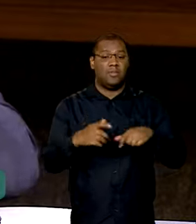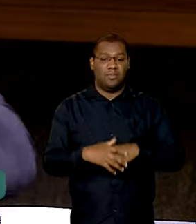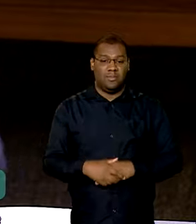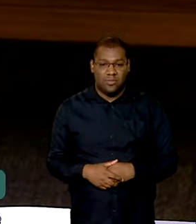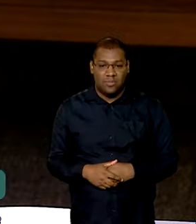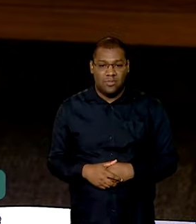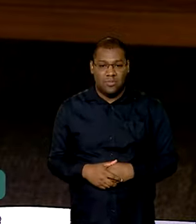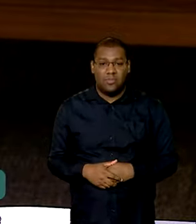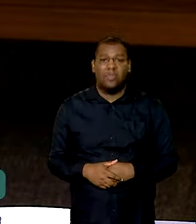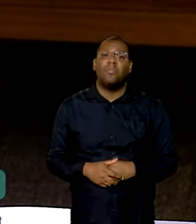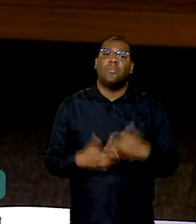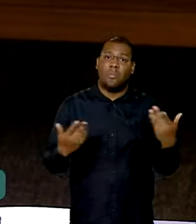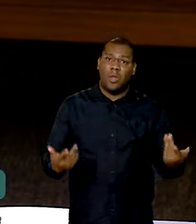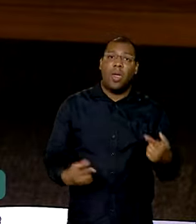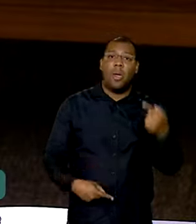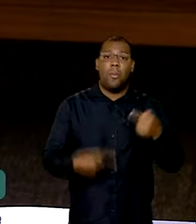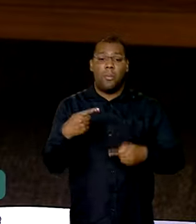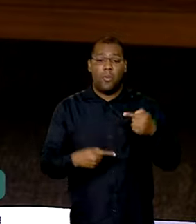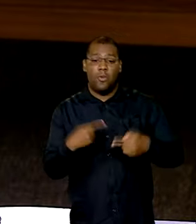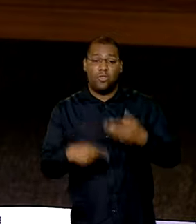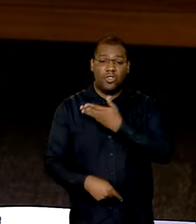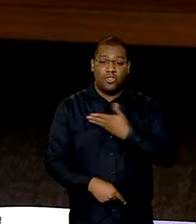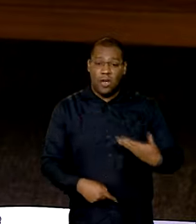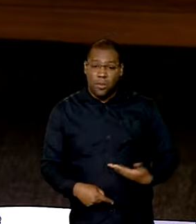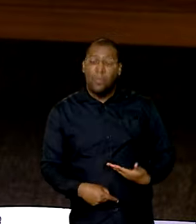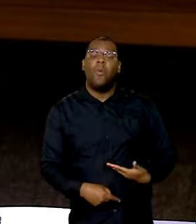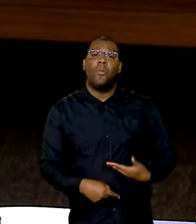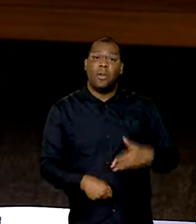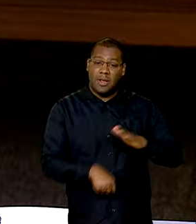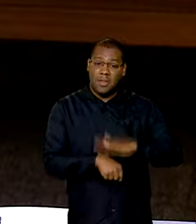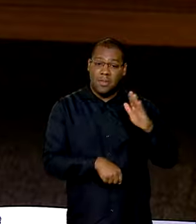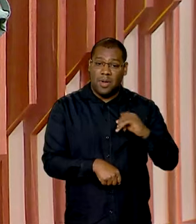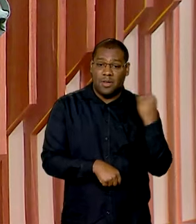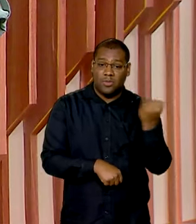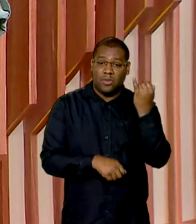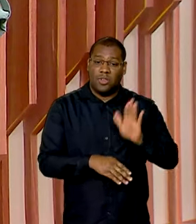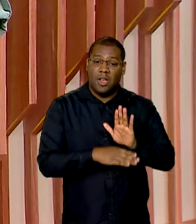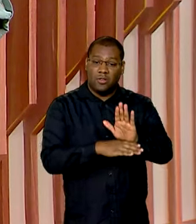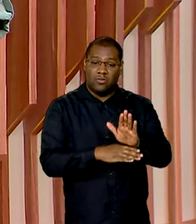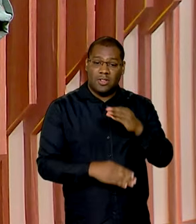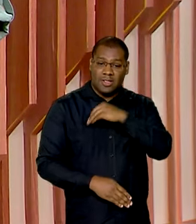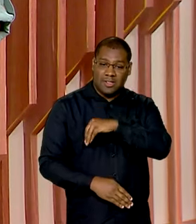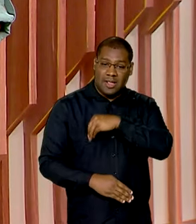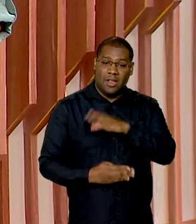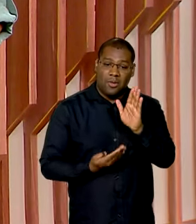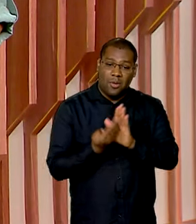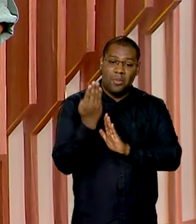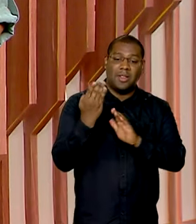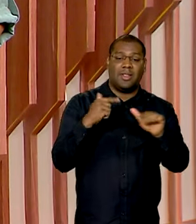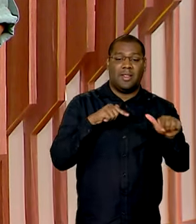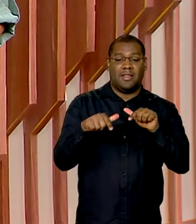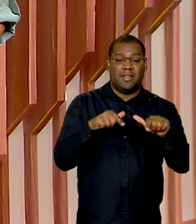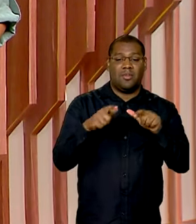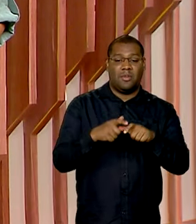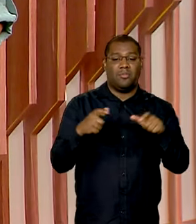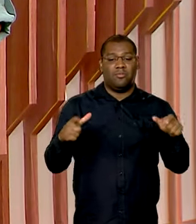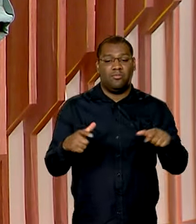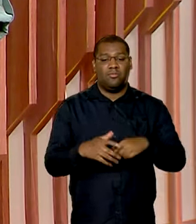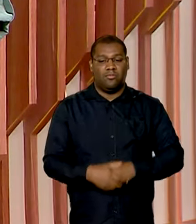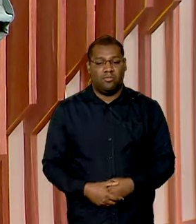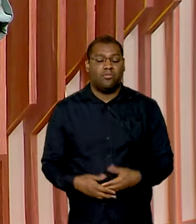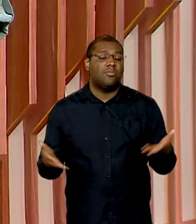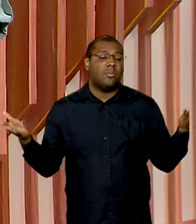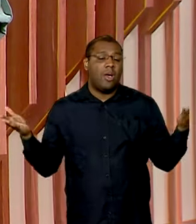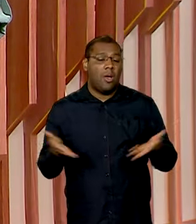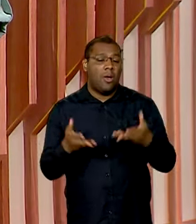distribuição de renda do mundo, é o crescimento do emprego, o crescimento do salário. Pois é, vamos voltar a falar da situação. No Rio Grande